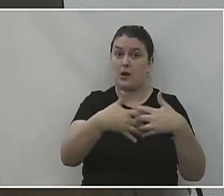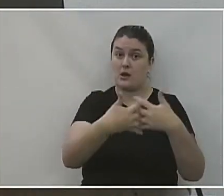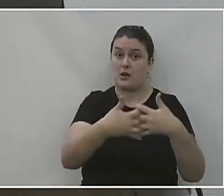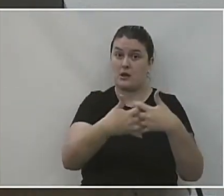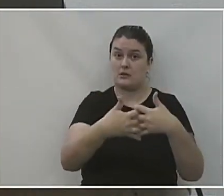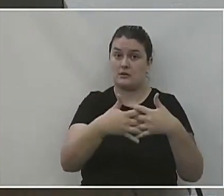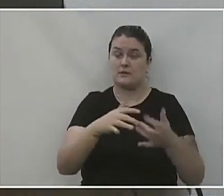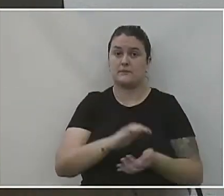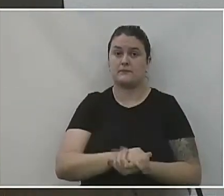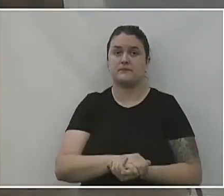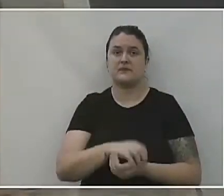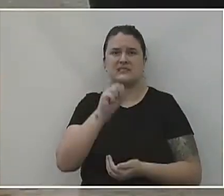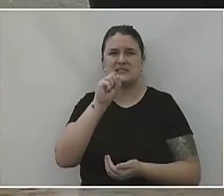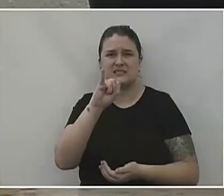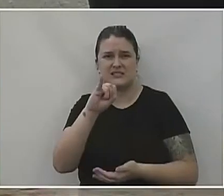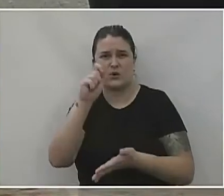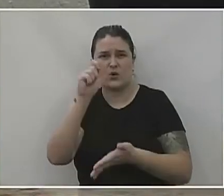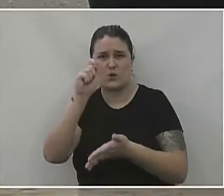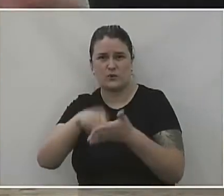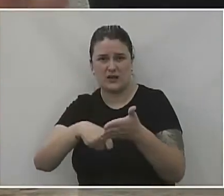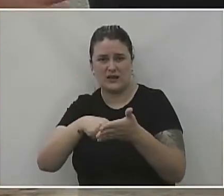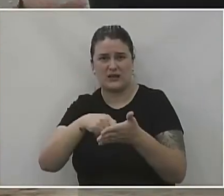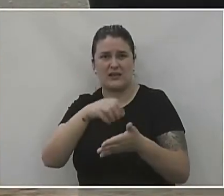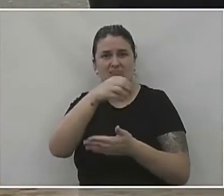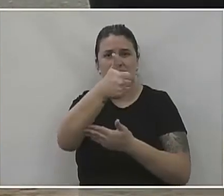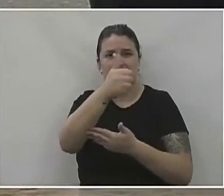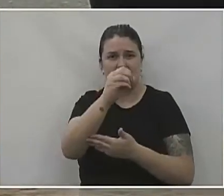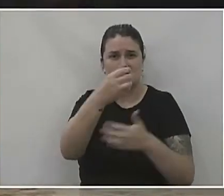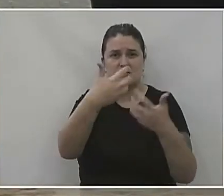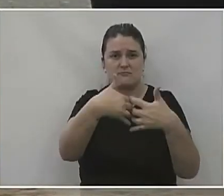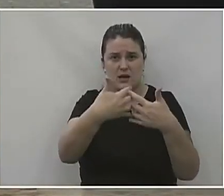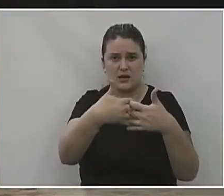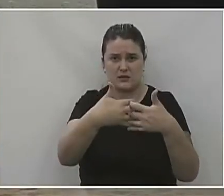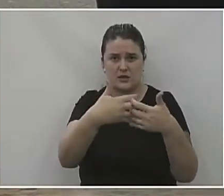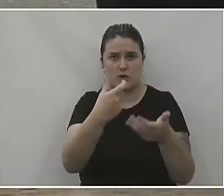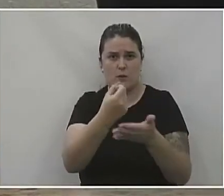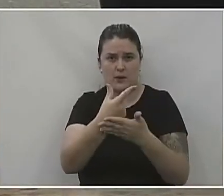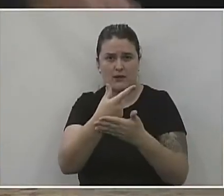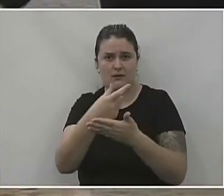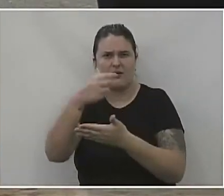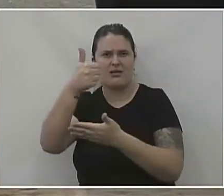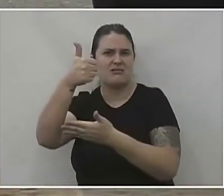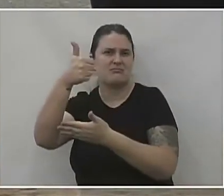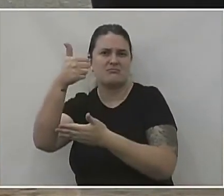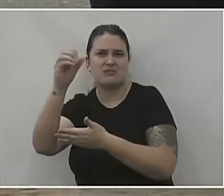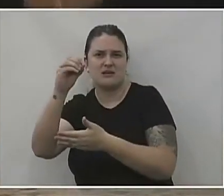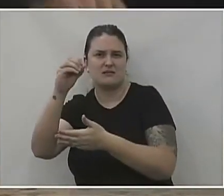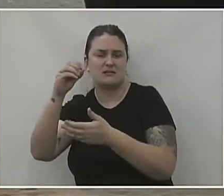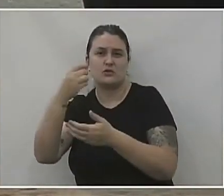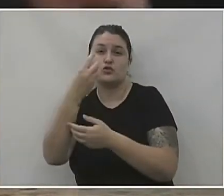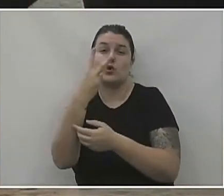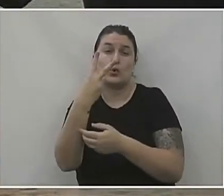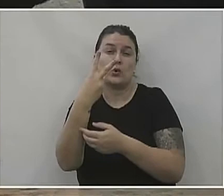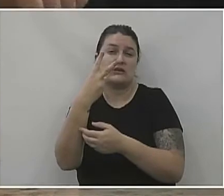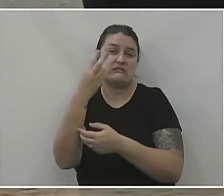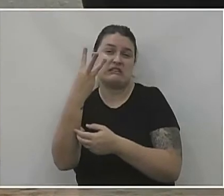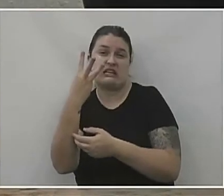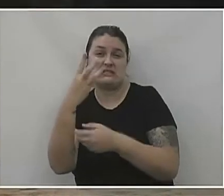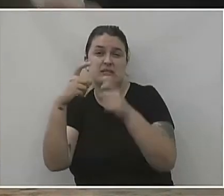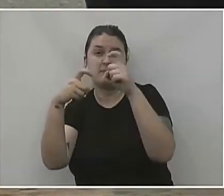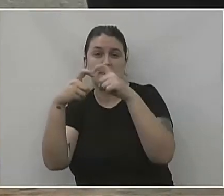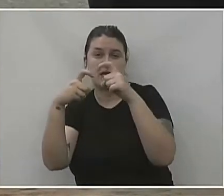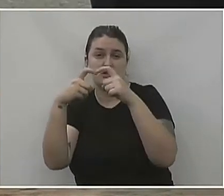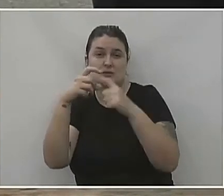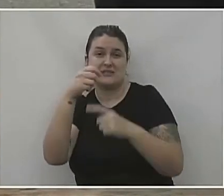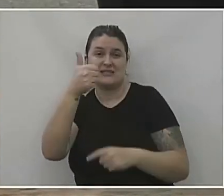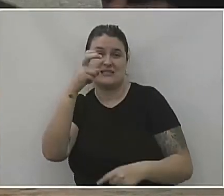não, sim, mas veja bem, então vamos contratar. Tá, são R$ equipamentos, tá? R$ médicos a R$ mil, R$ 10 médicos não, R 2 médicos ou R$ médicos